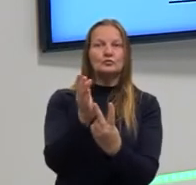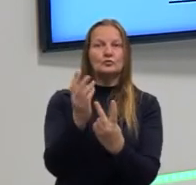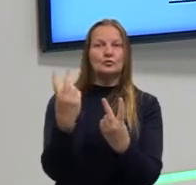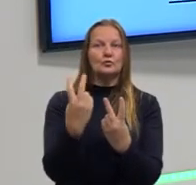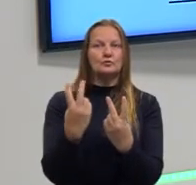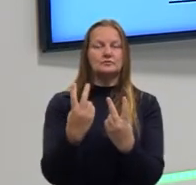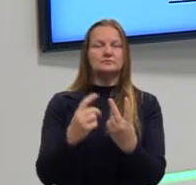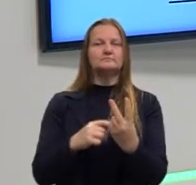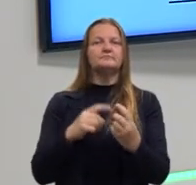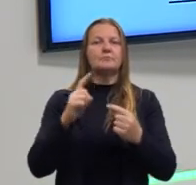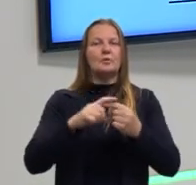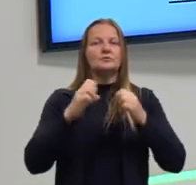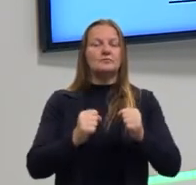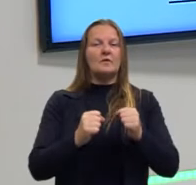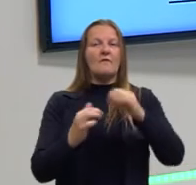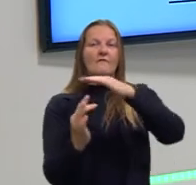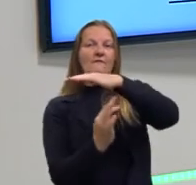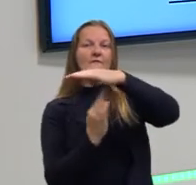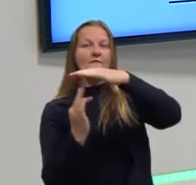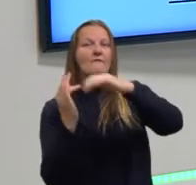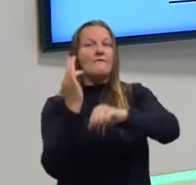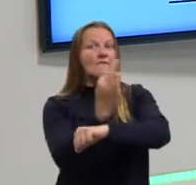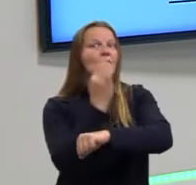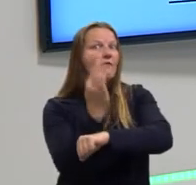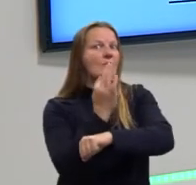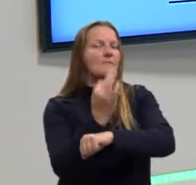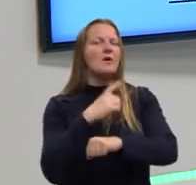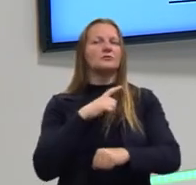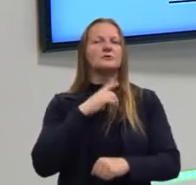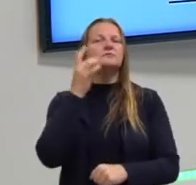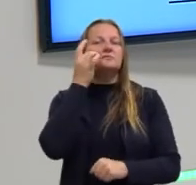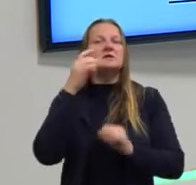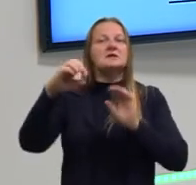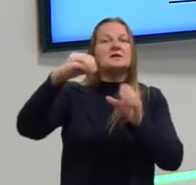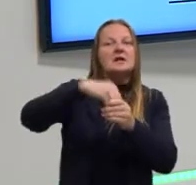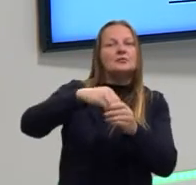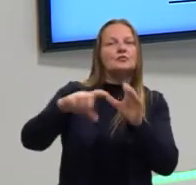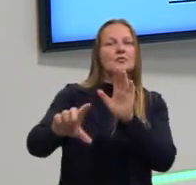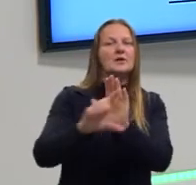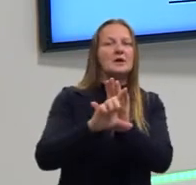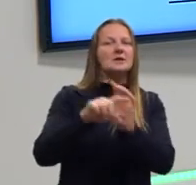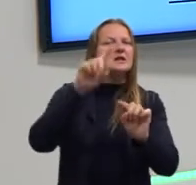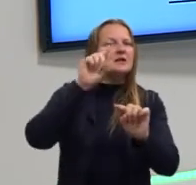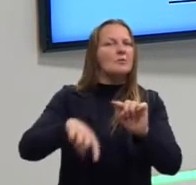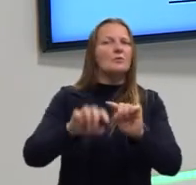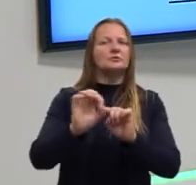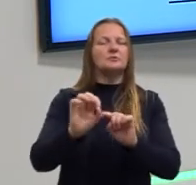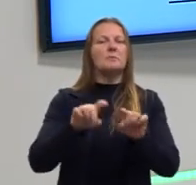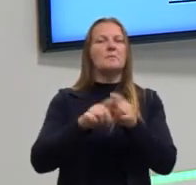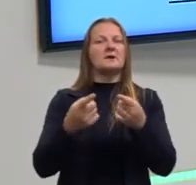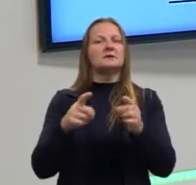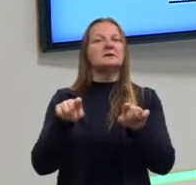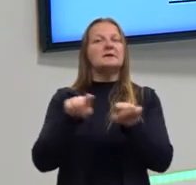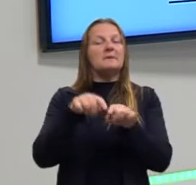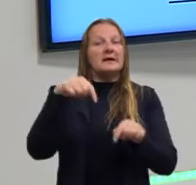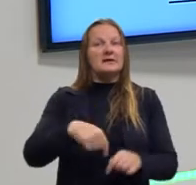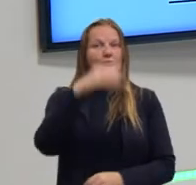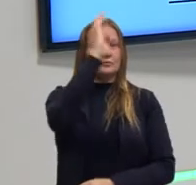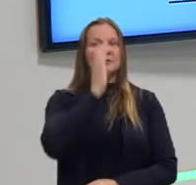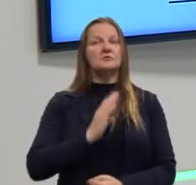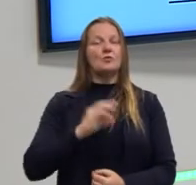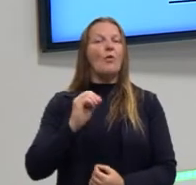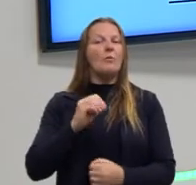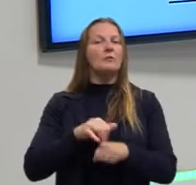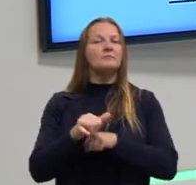segregação, ela pode ser formal. Ela pode estar presente na lei, escrita ali. Mas, também, no Brasil, por exemplo,